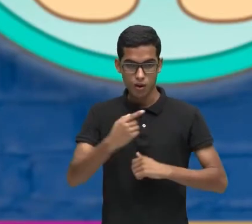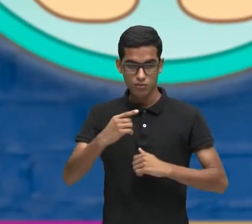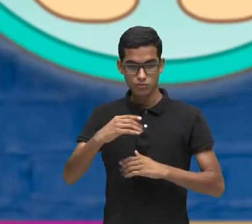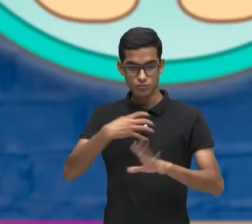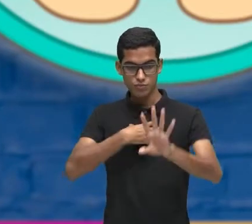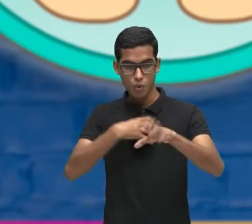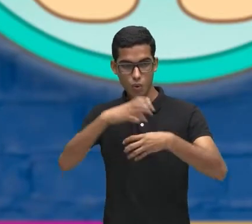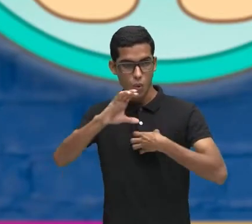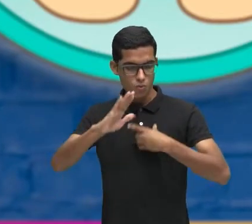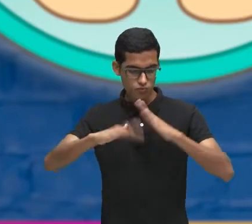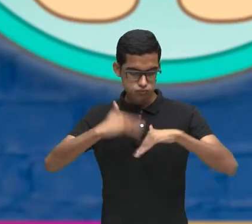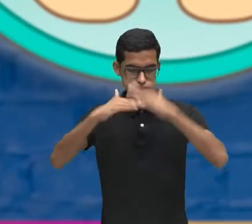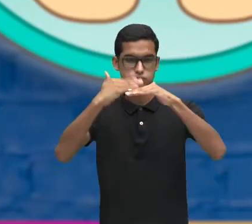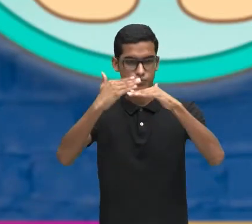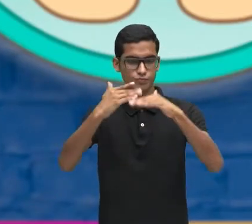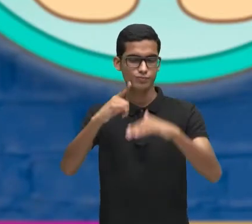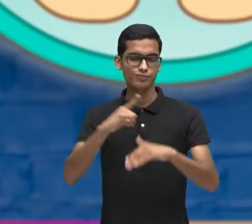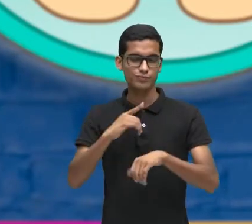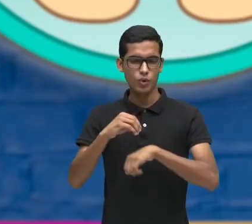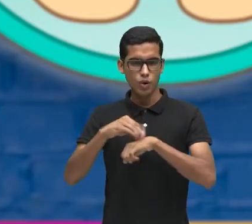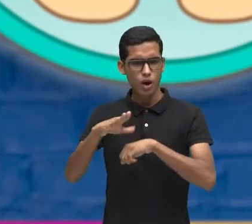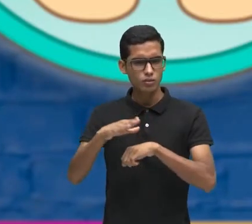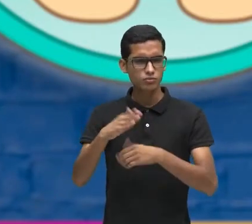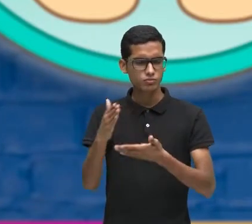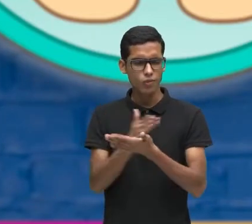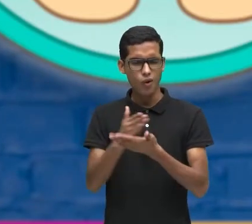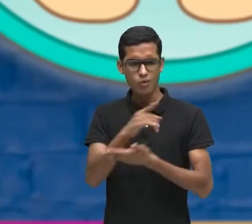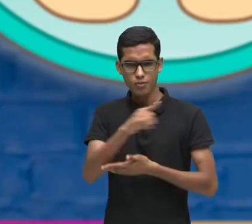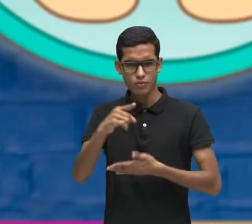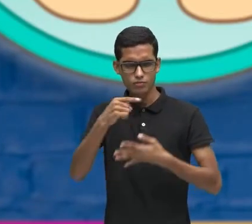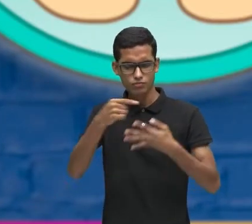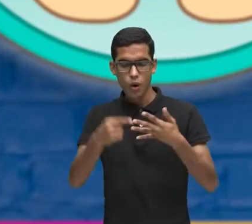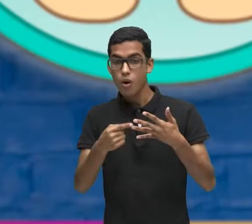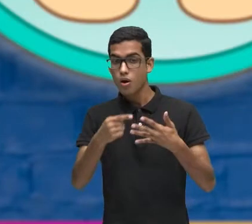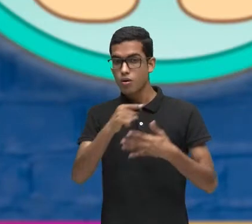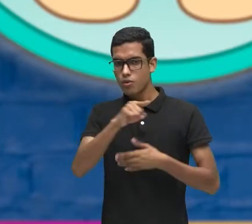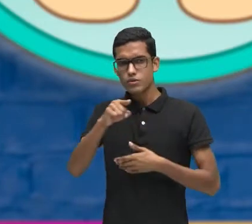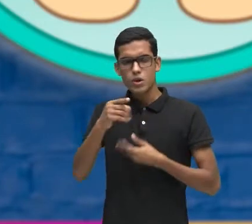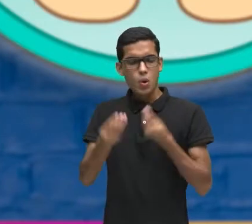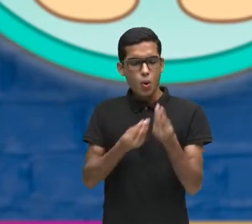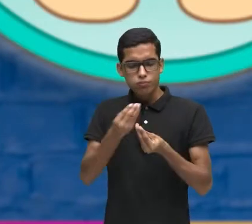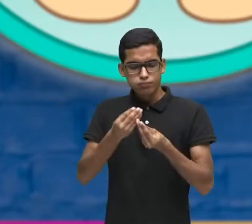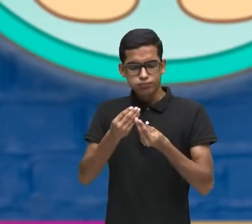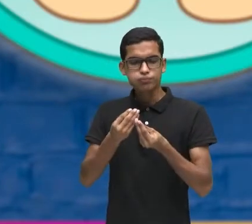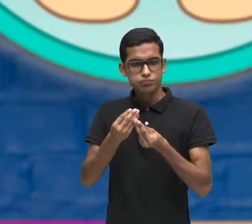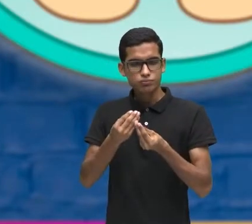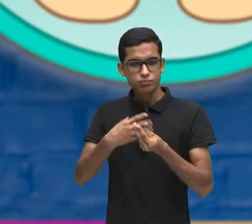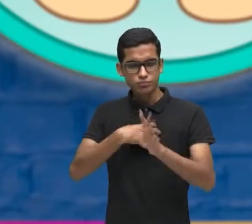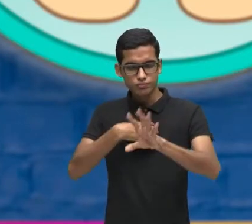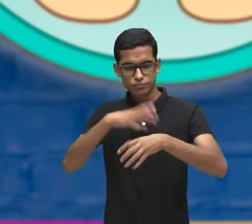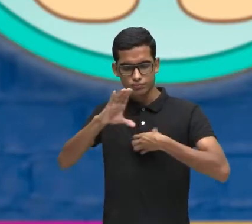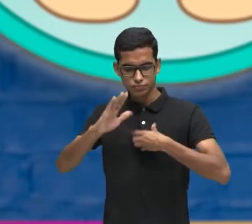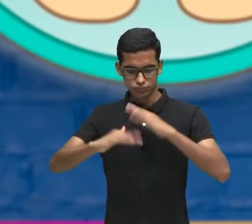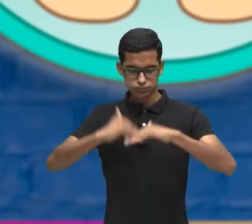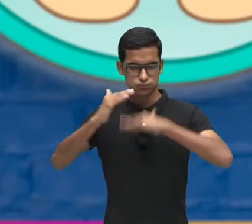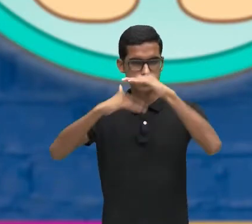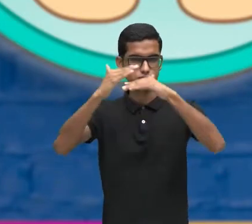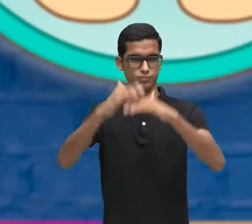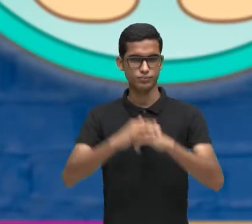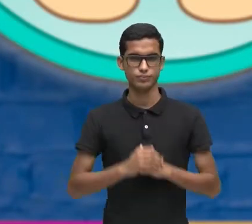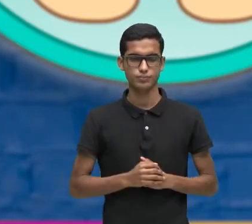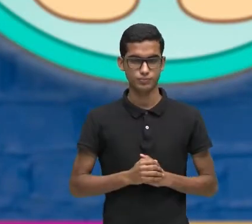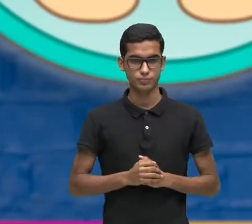Eu tenho Algumas dicas Para você Que são As dicas De como Desenvolver A empatia